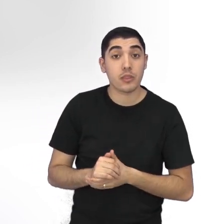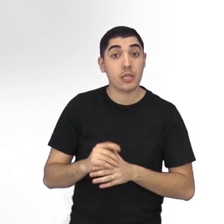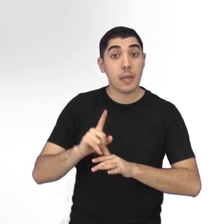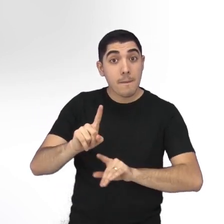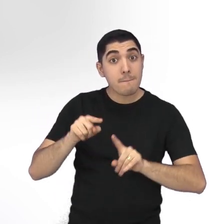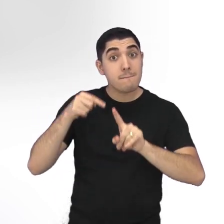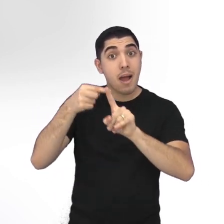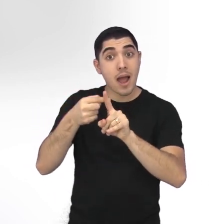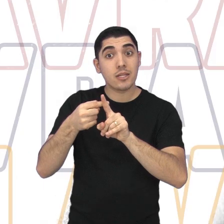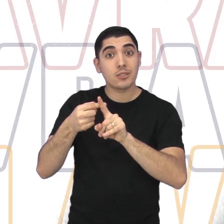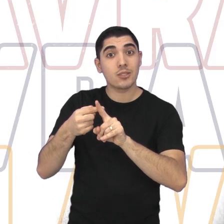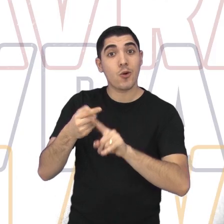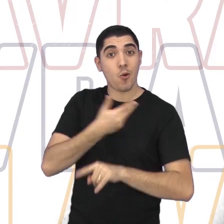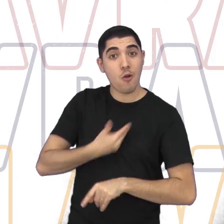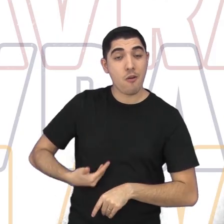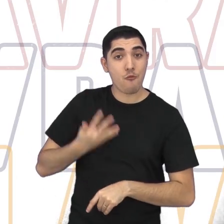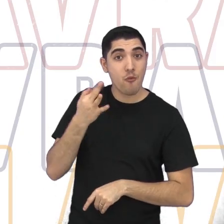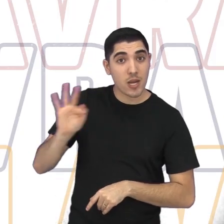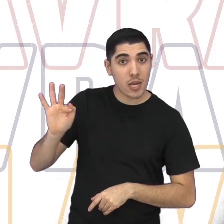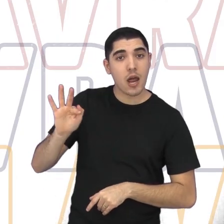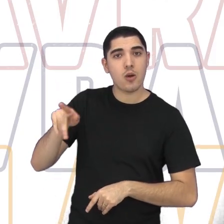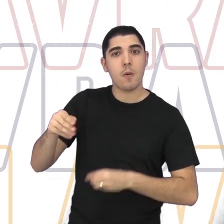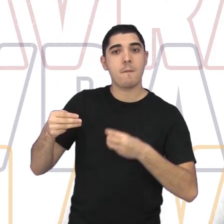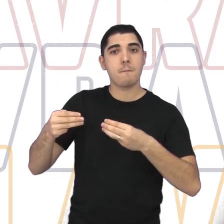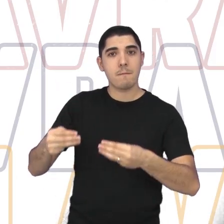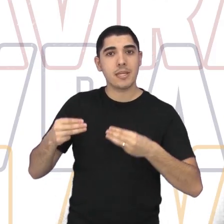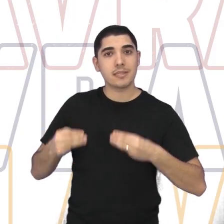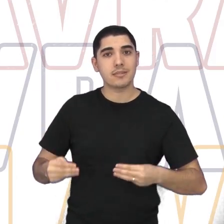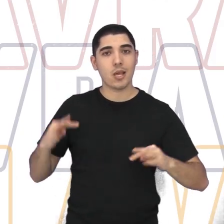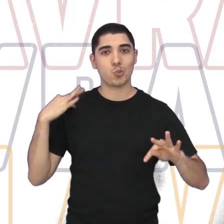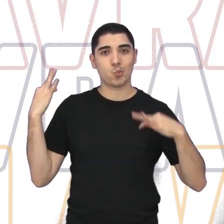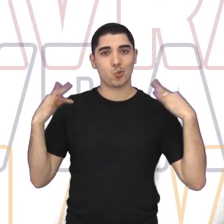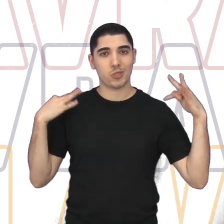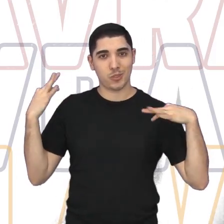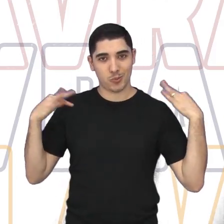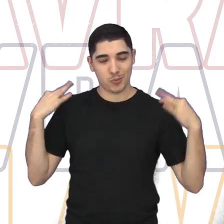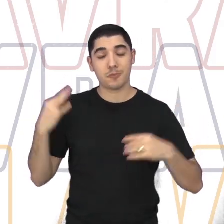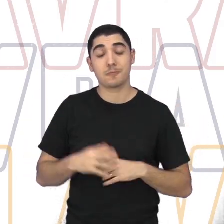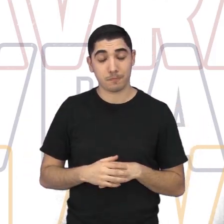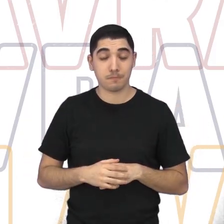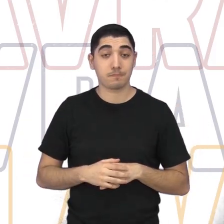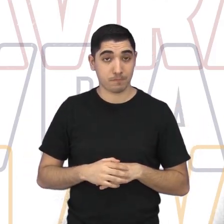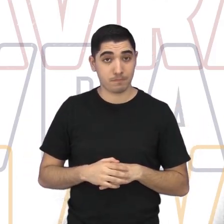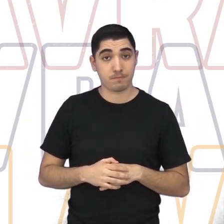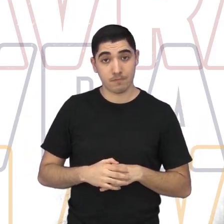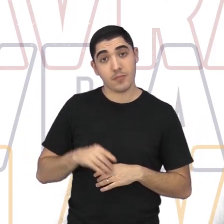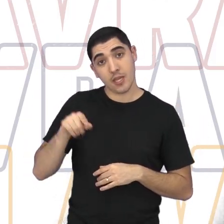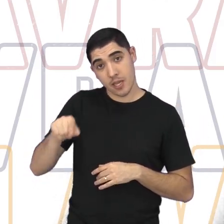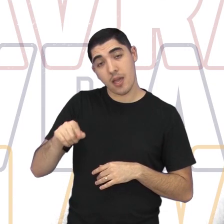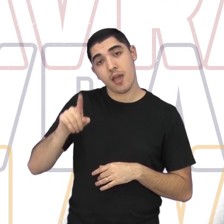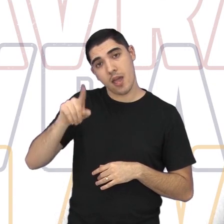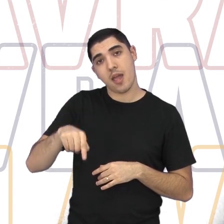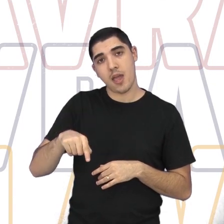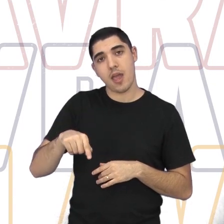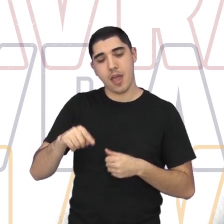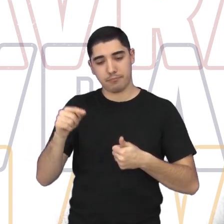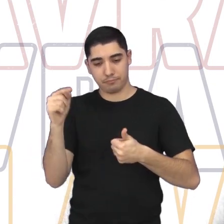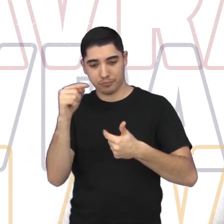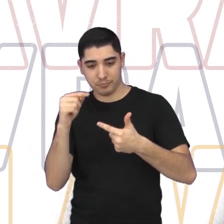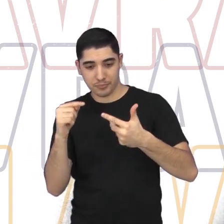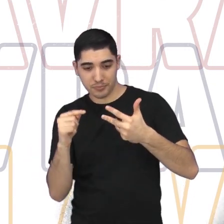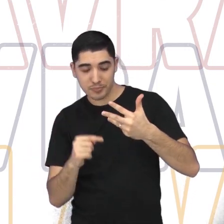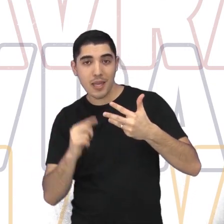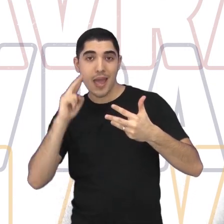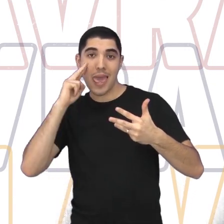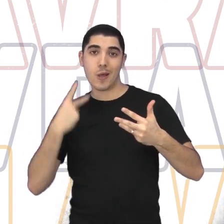Criativa e pelo Federal também, por meio do Ministério do Turismo. Então,